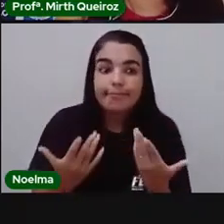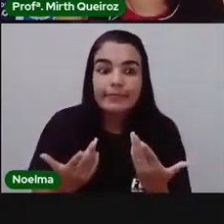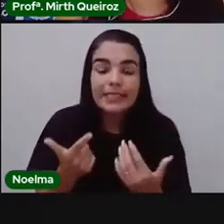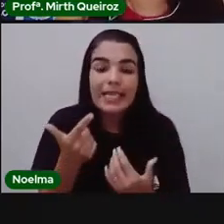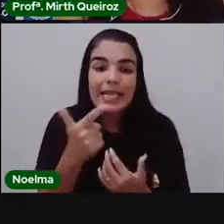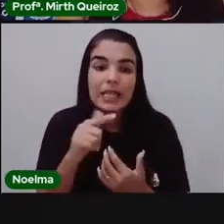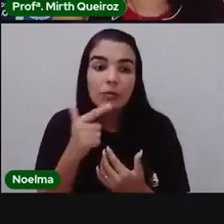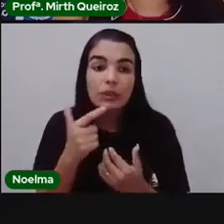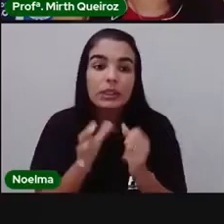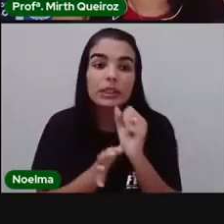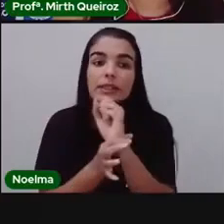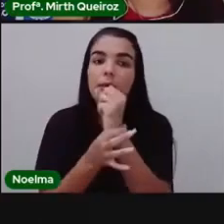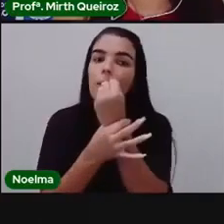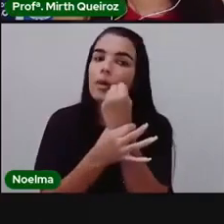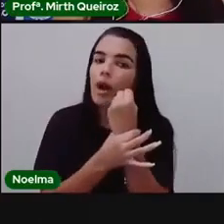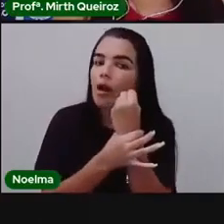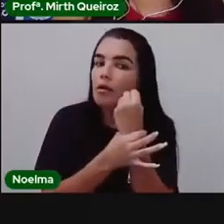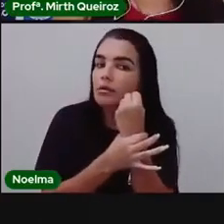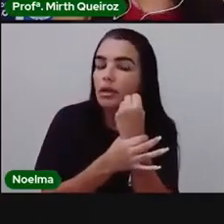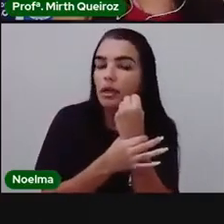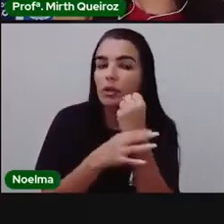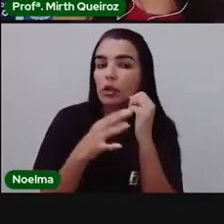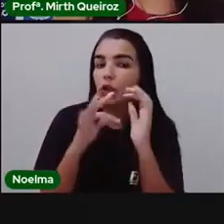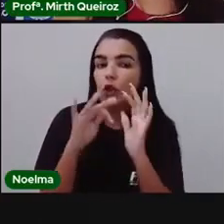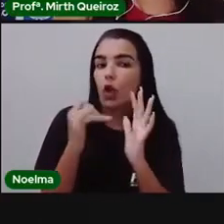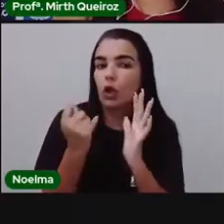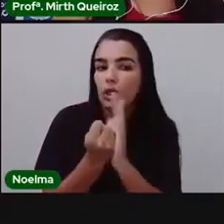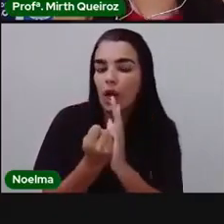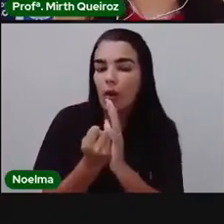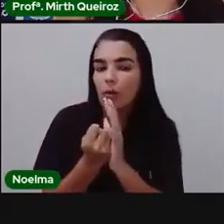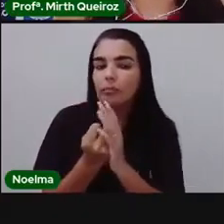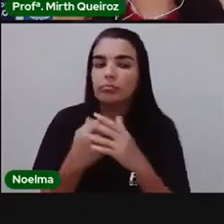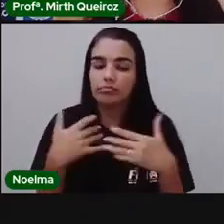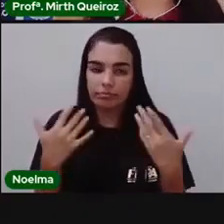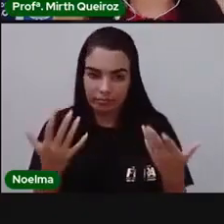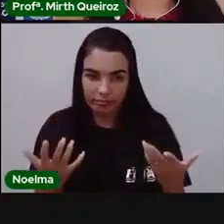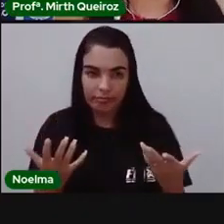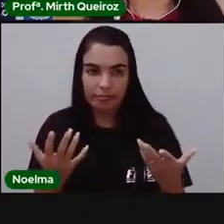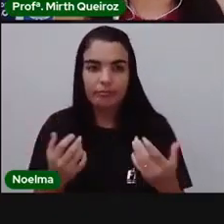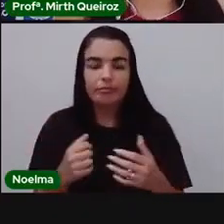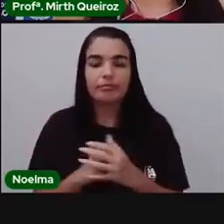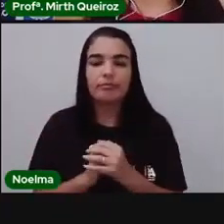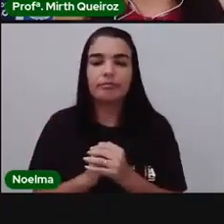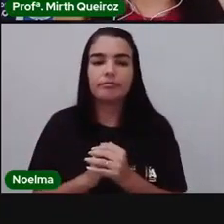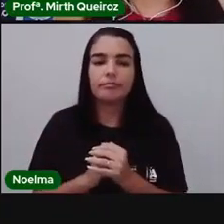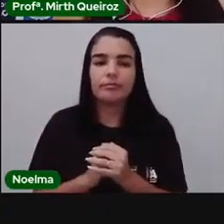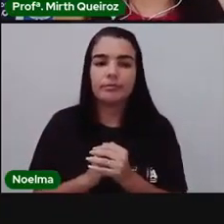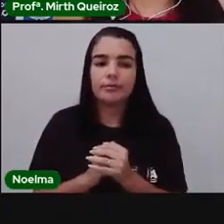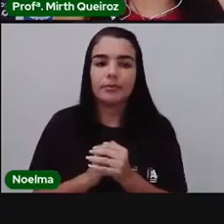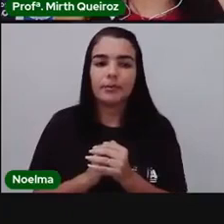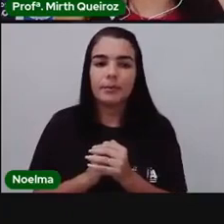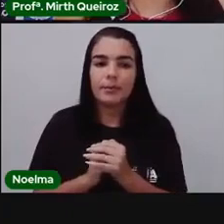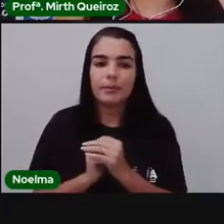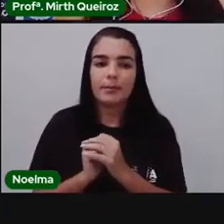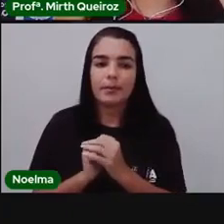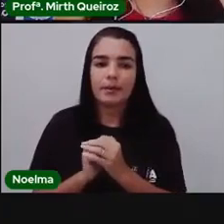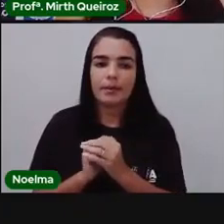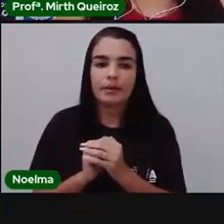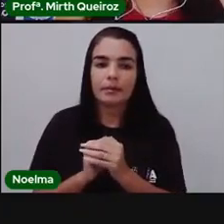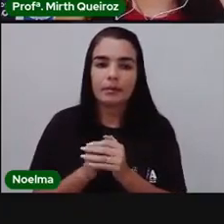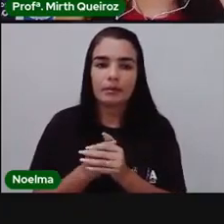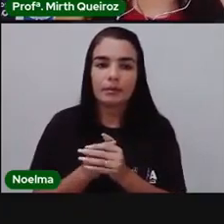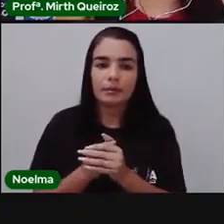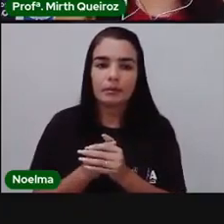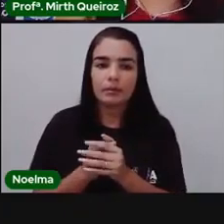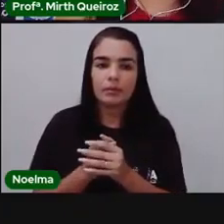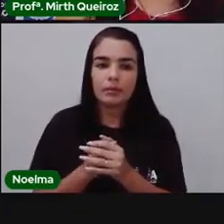tanto quanto essas outras anteriores, mas estão vulneráveis, né? Pode ser que ali, a depender